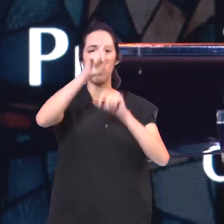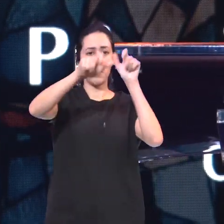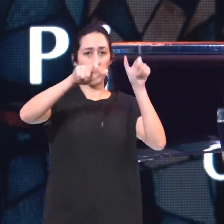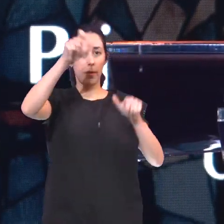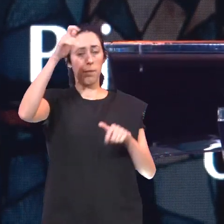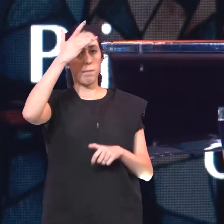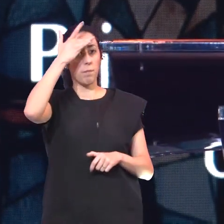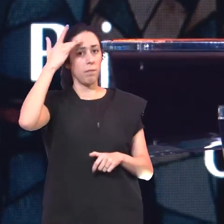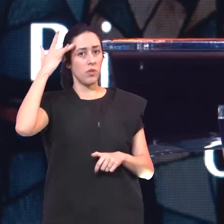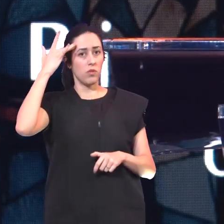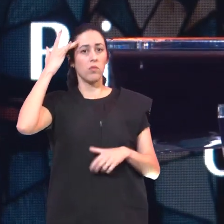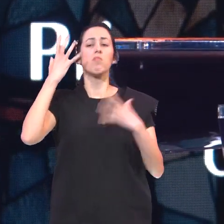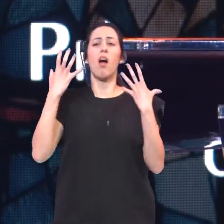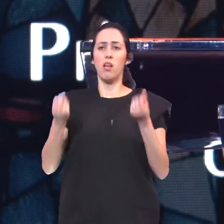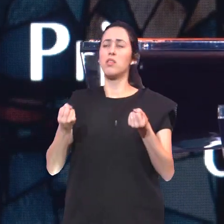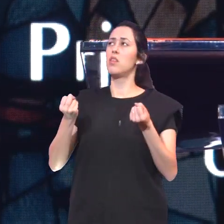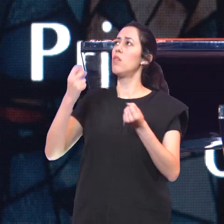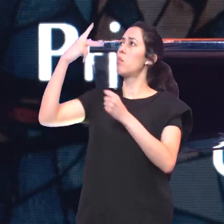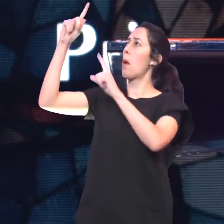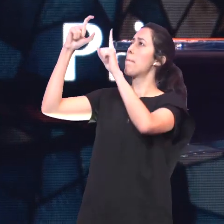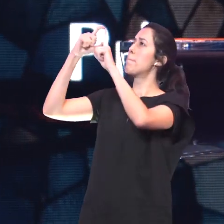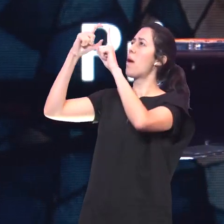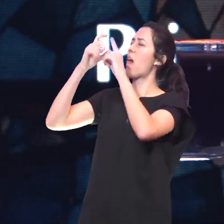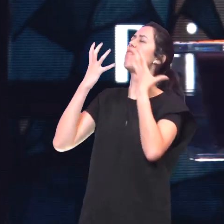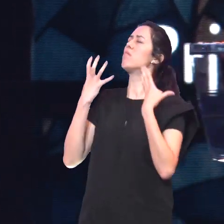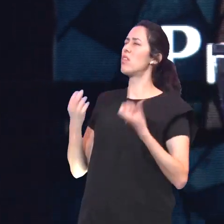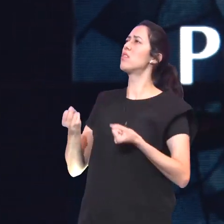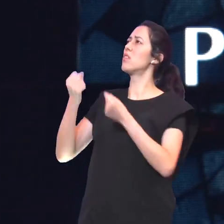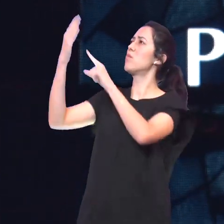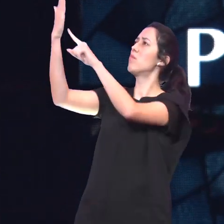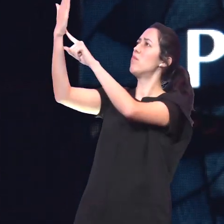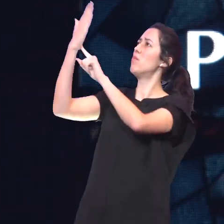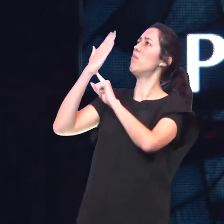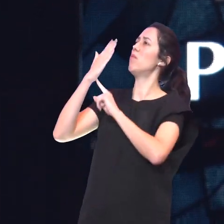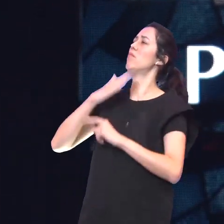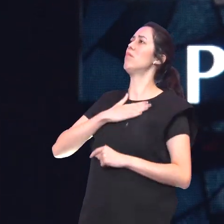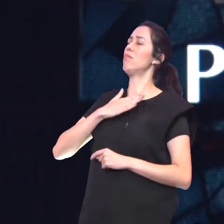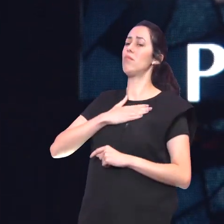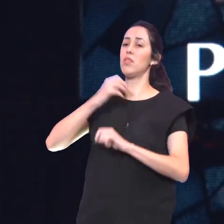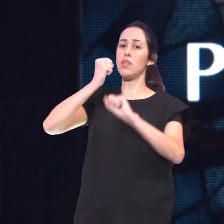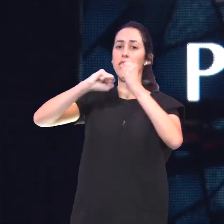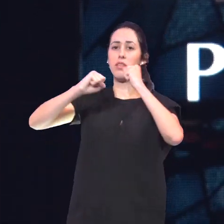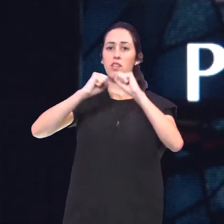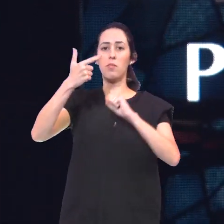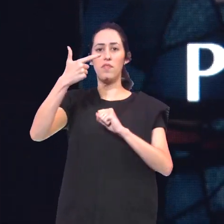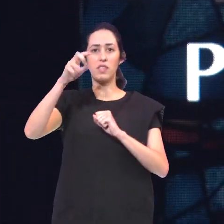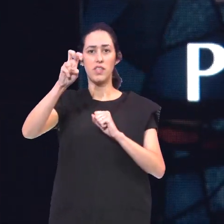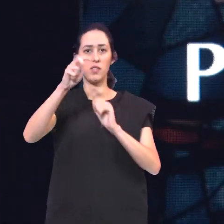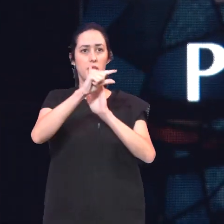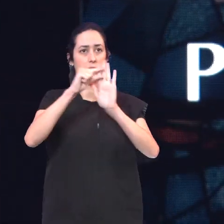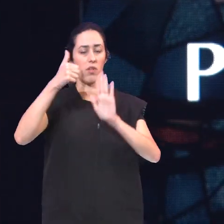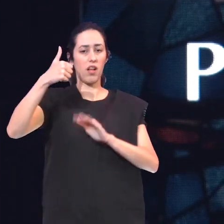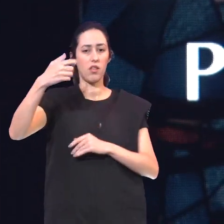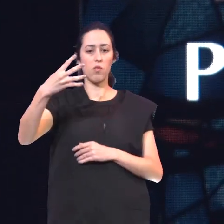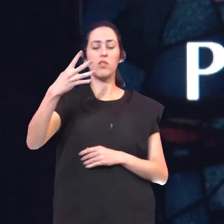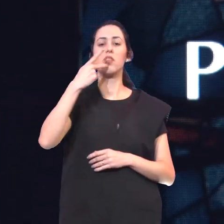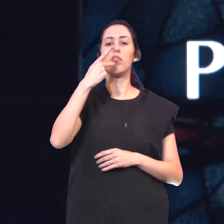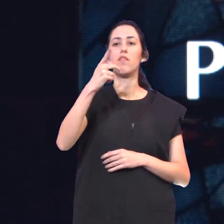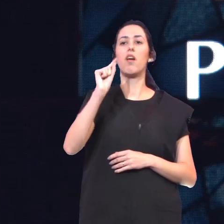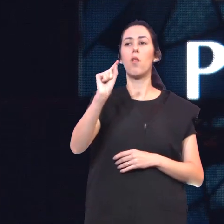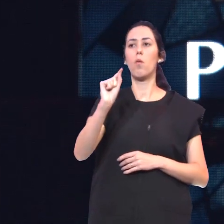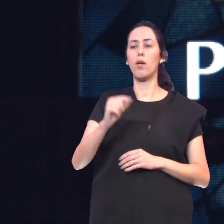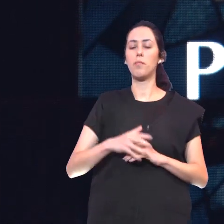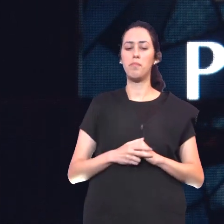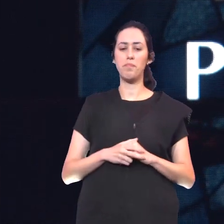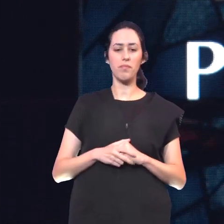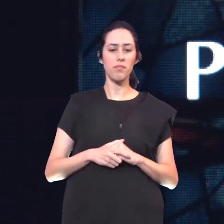Deus A sua palavra A sua revelação O Salmo 25 14 Diz que A intimidade